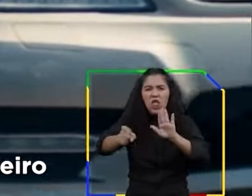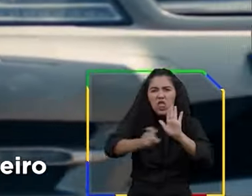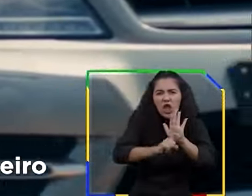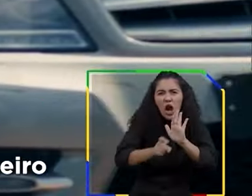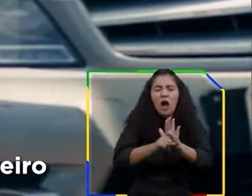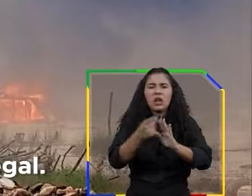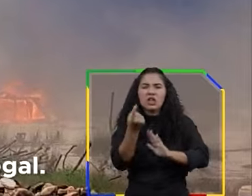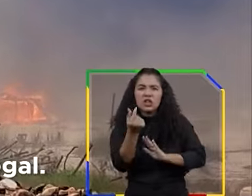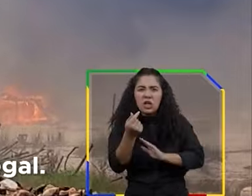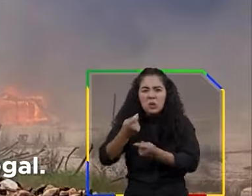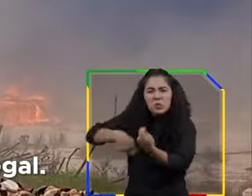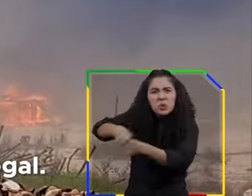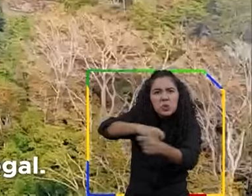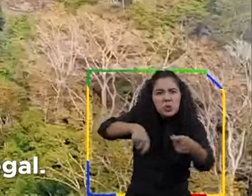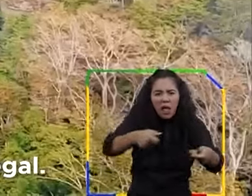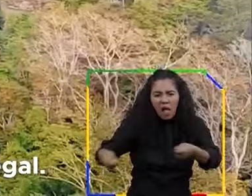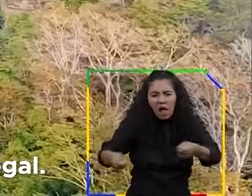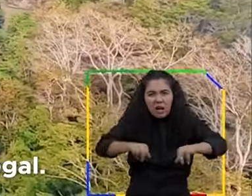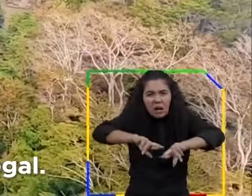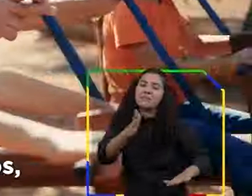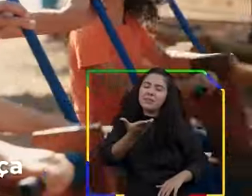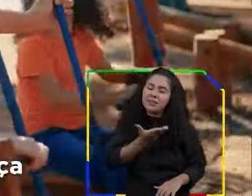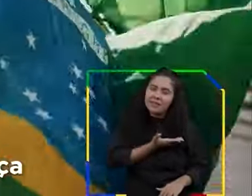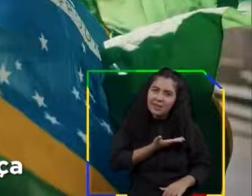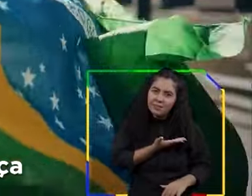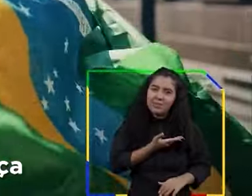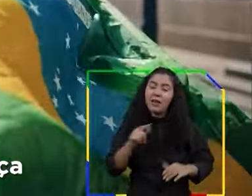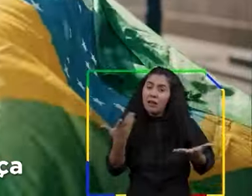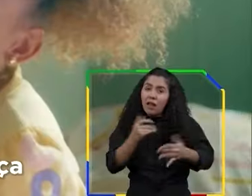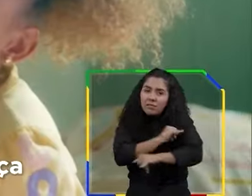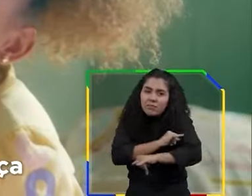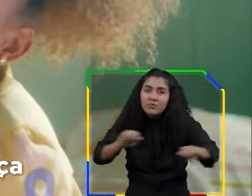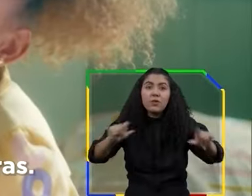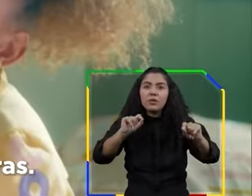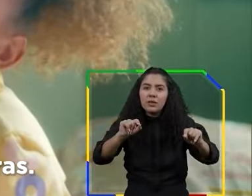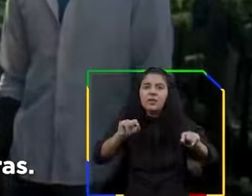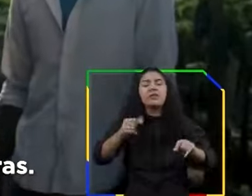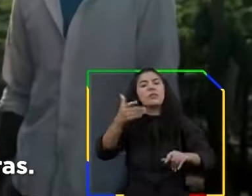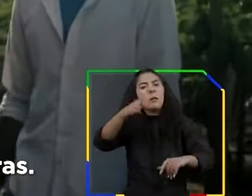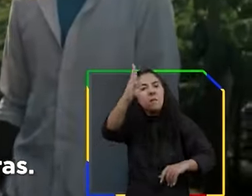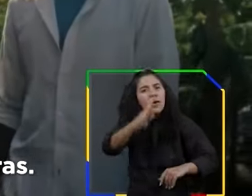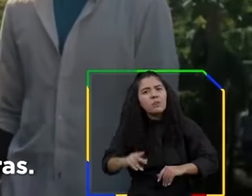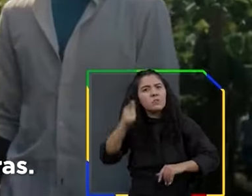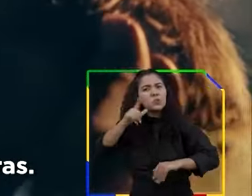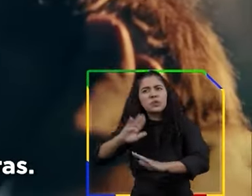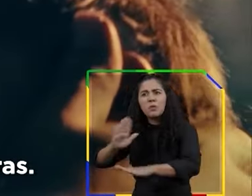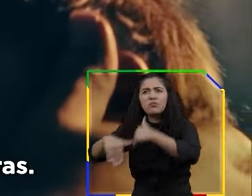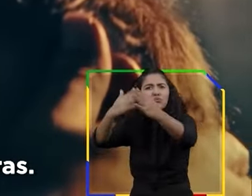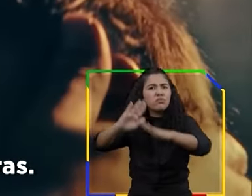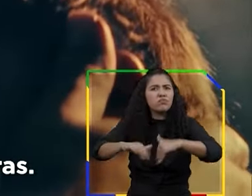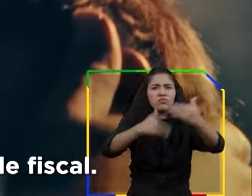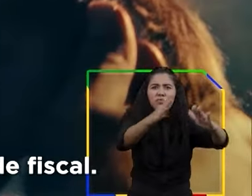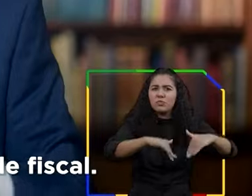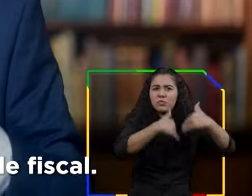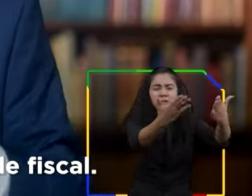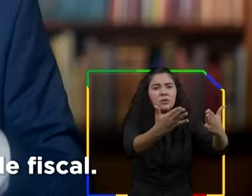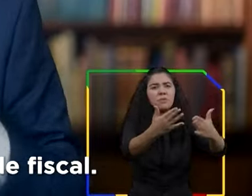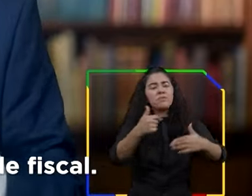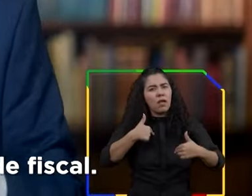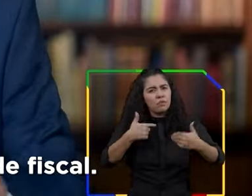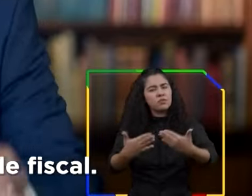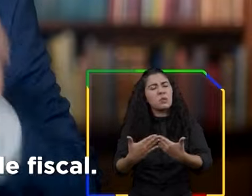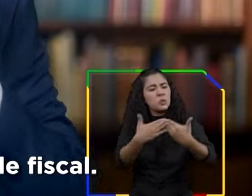drogas, dinheiro e equipamento de garimpe legal. Queremos um Brasil que cresça para todas as famílias brasileiras. Não